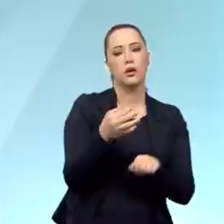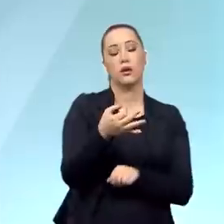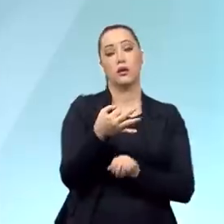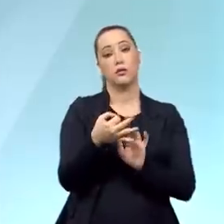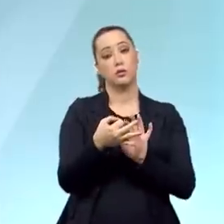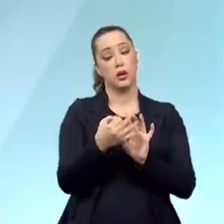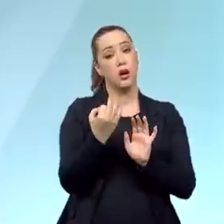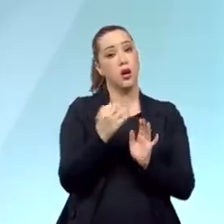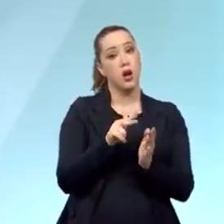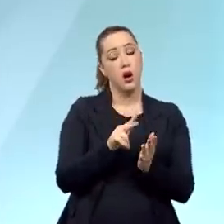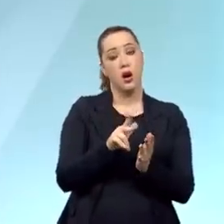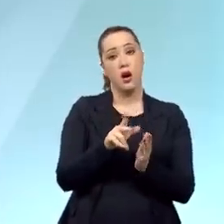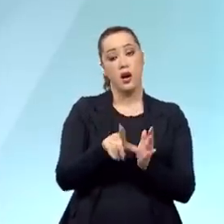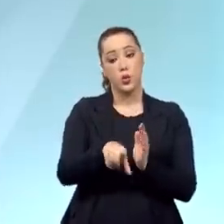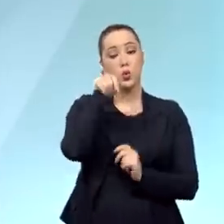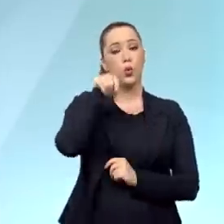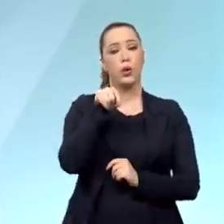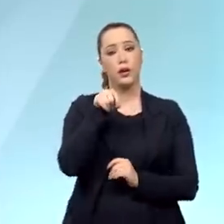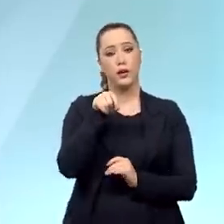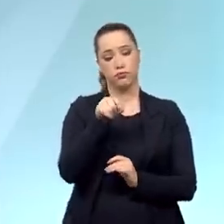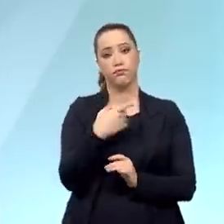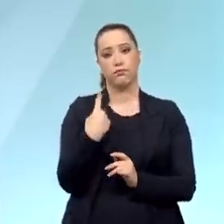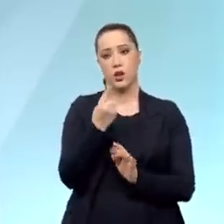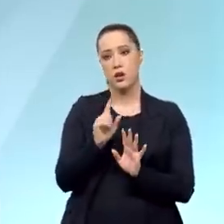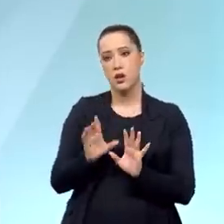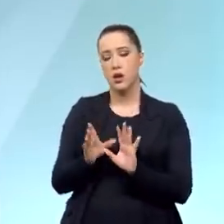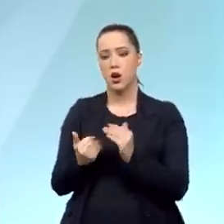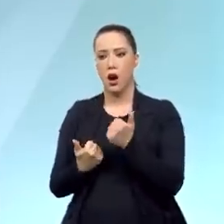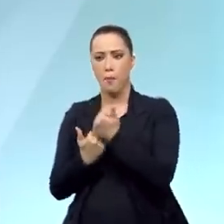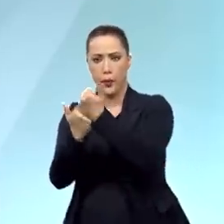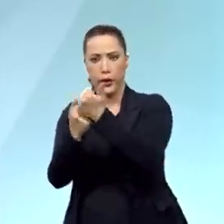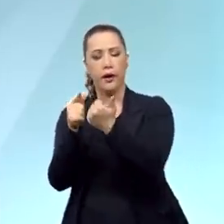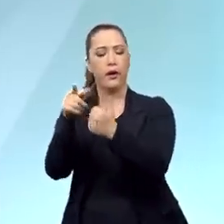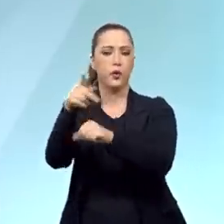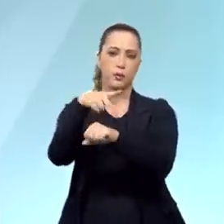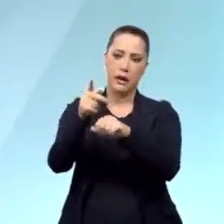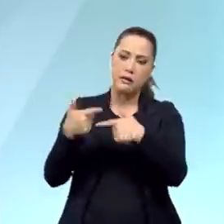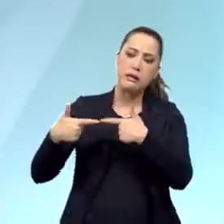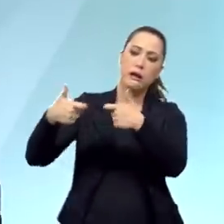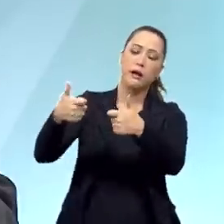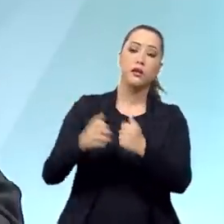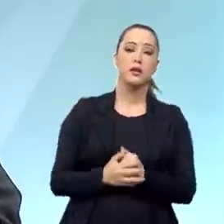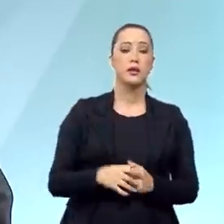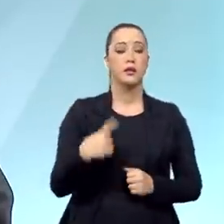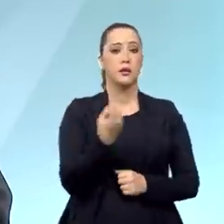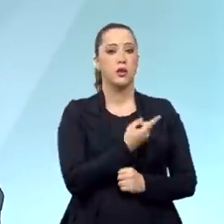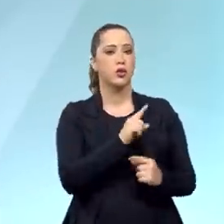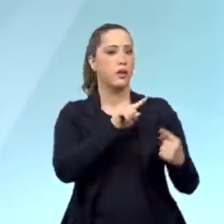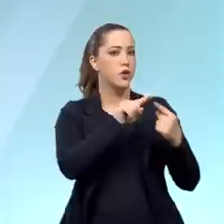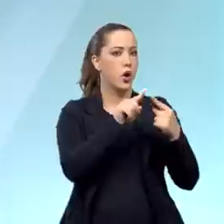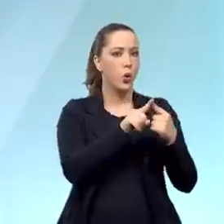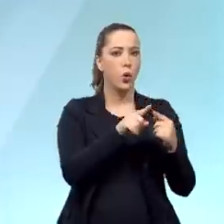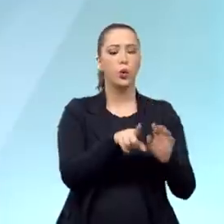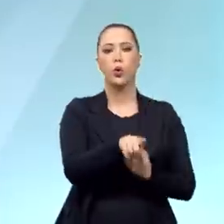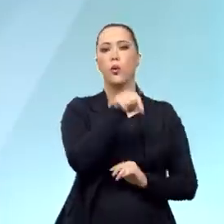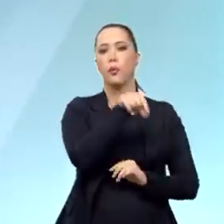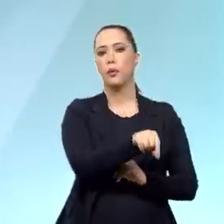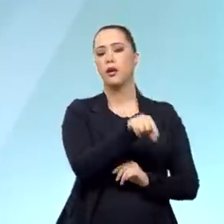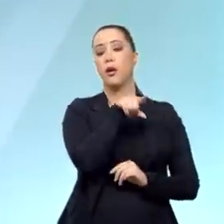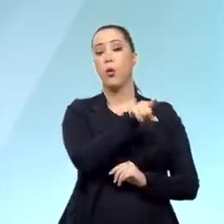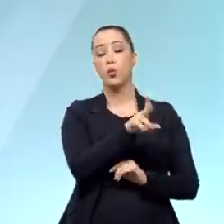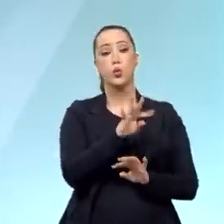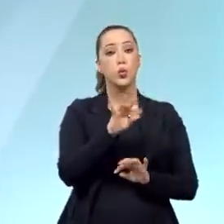como eu disse aqui, nós estávamos seguindo a orientação diplomática que atendia a todos os países na questão da